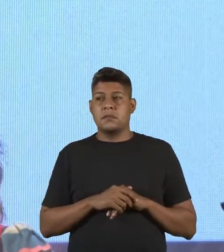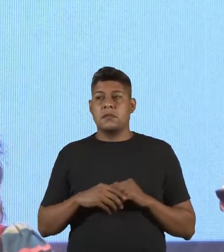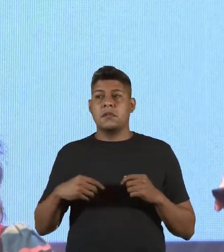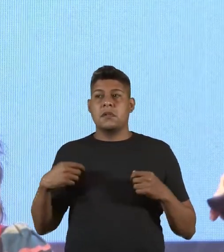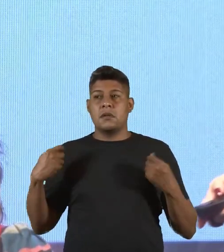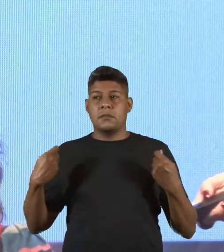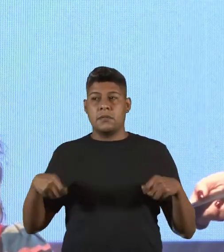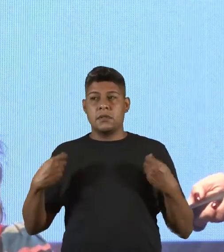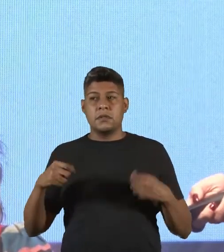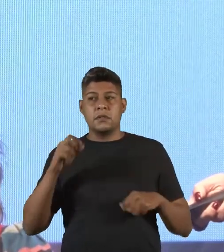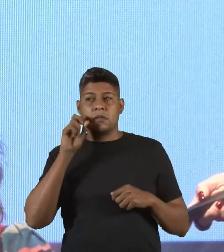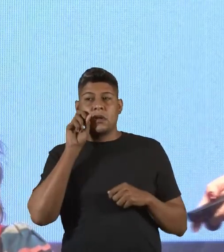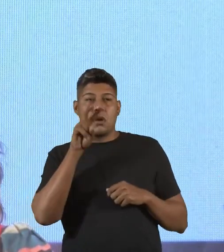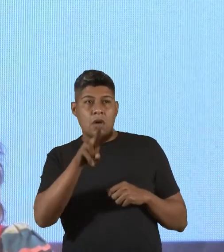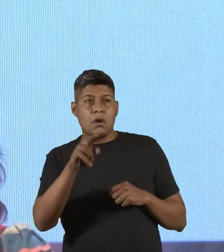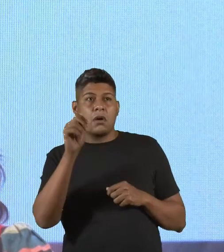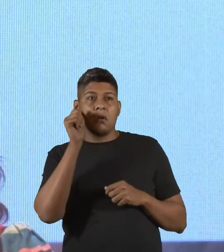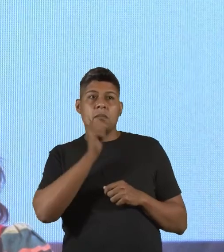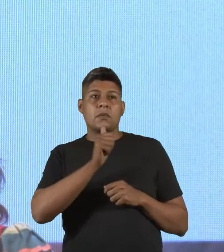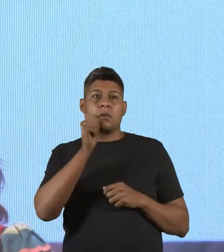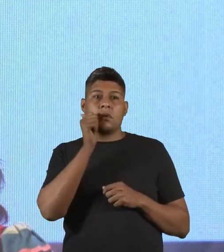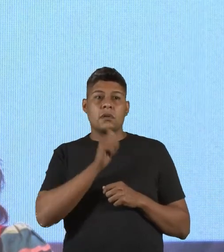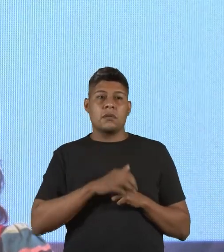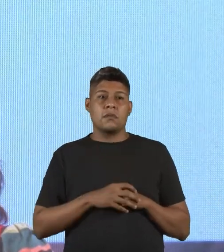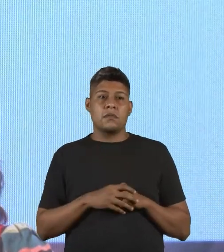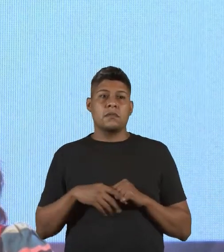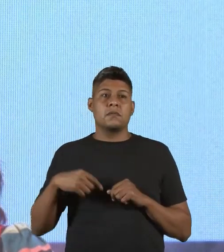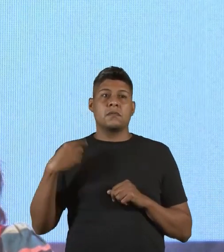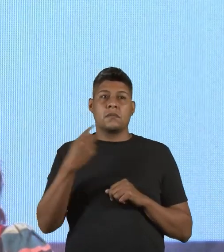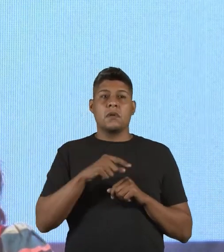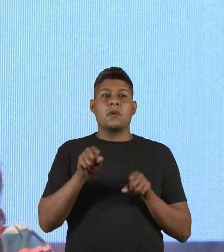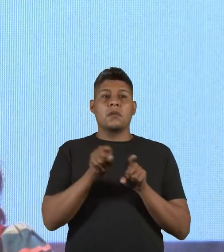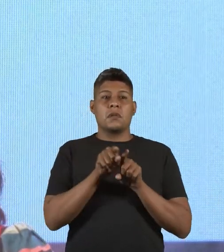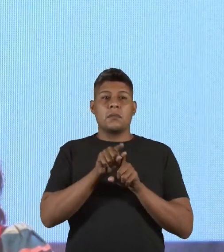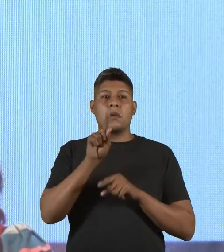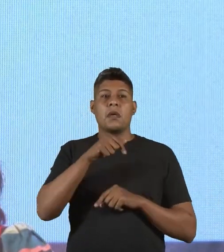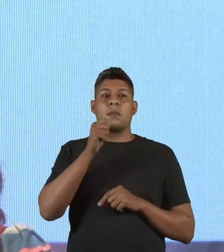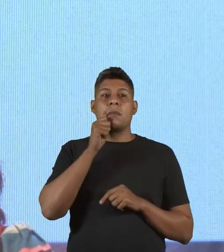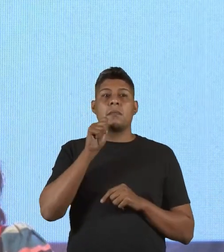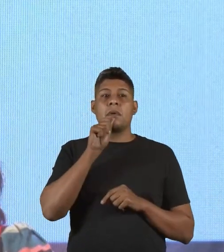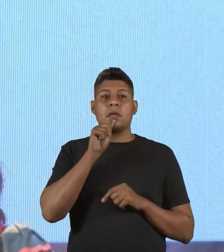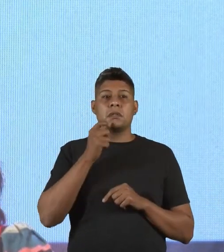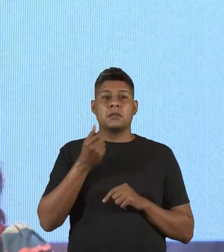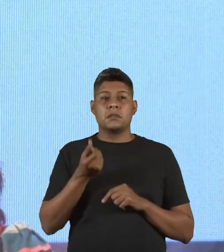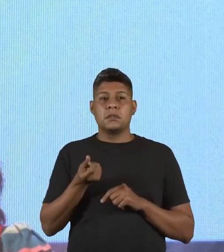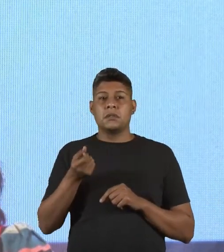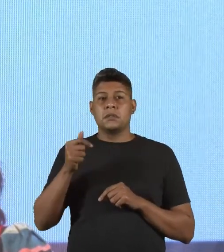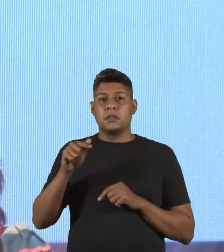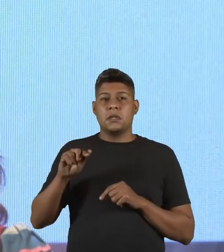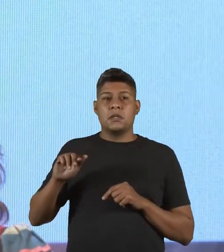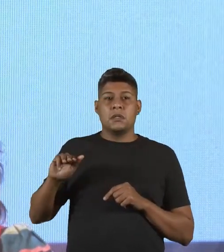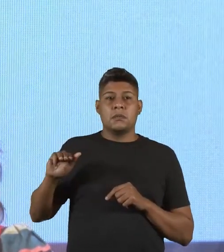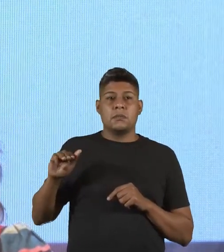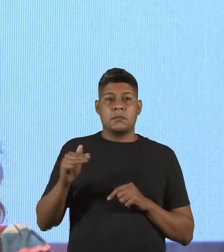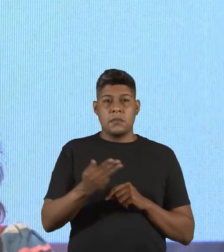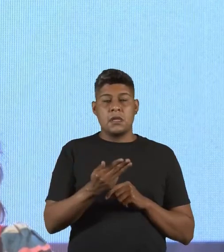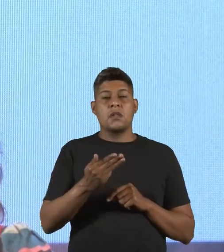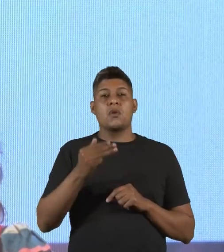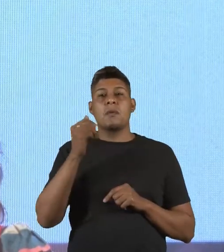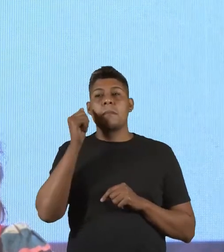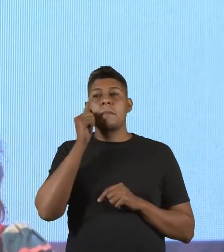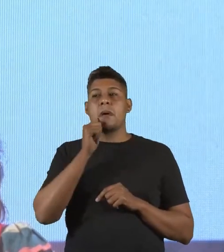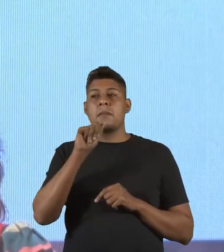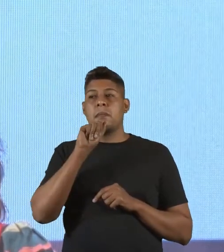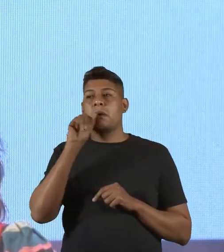precisa olhar para essas mulheres. E nós somos mães. 67 milhões de mães